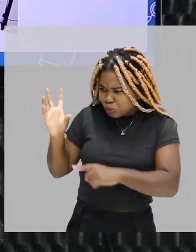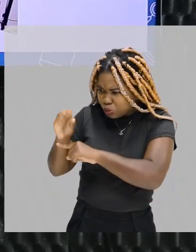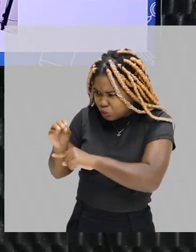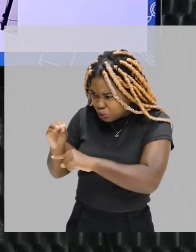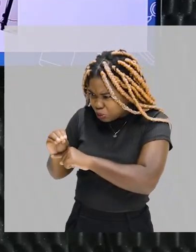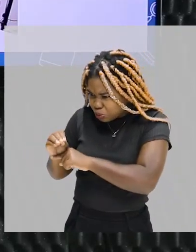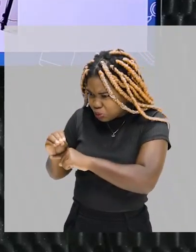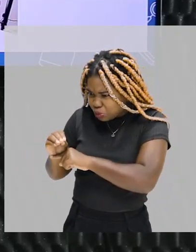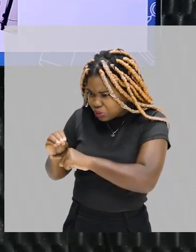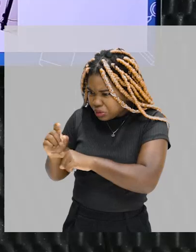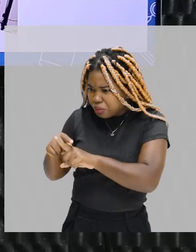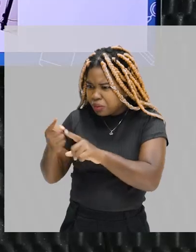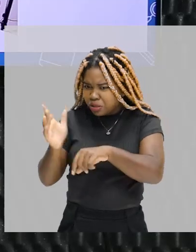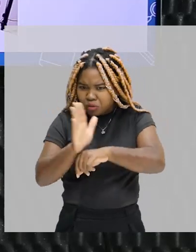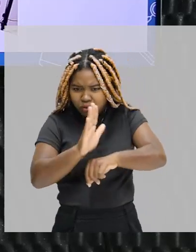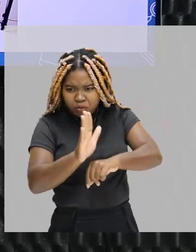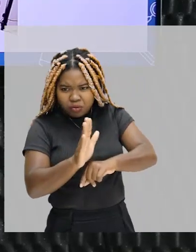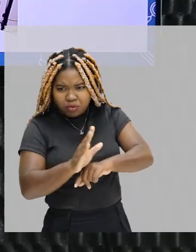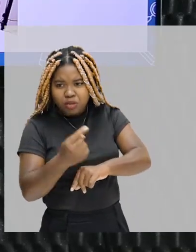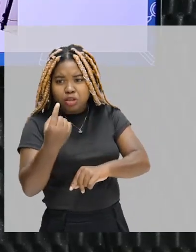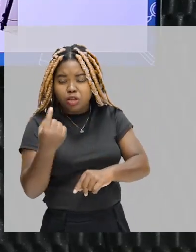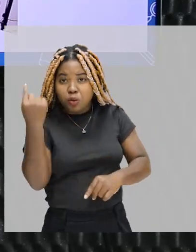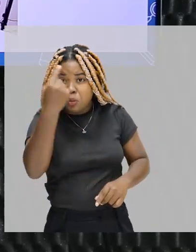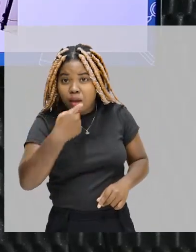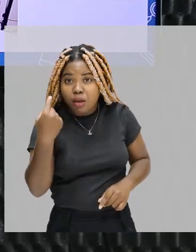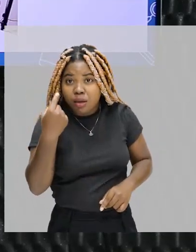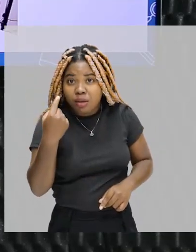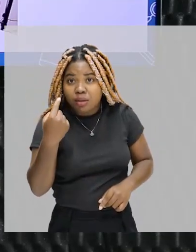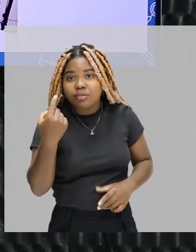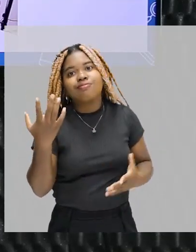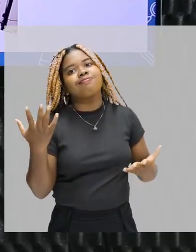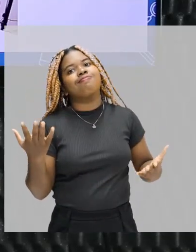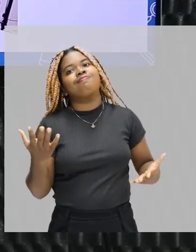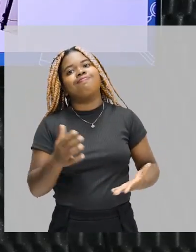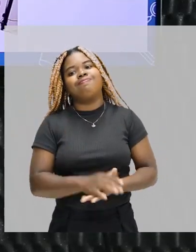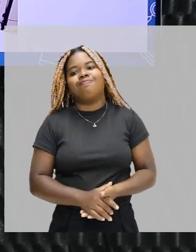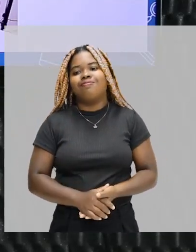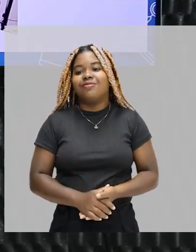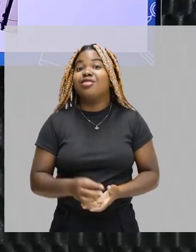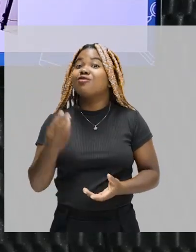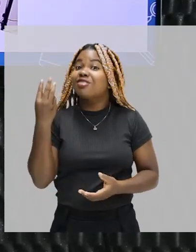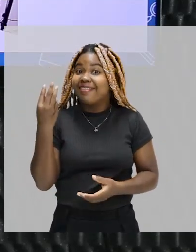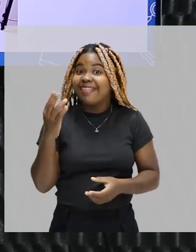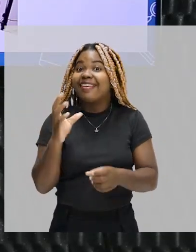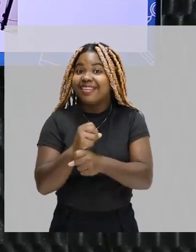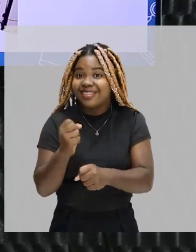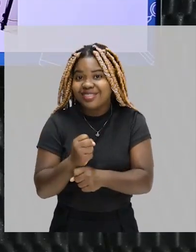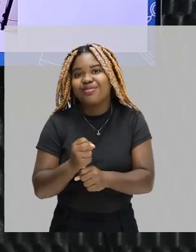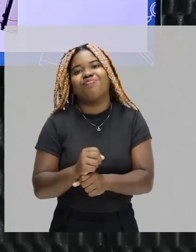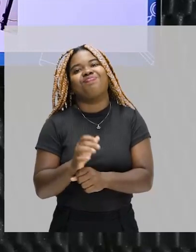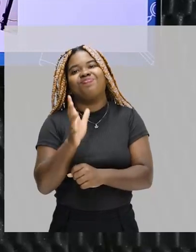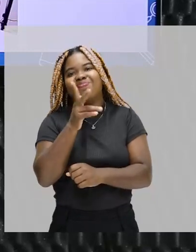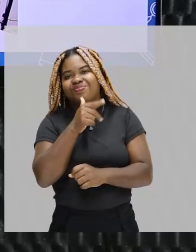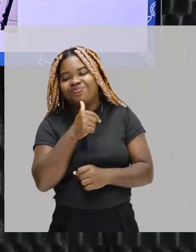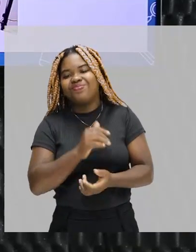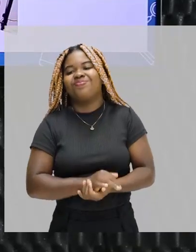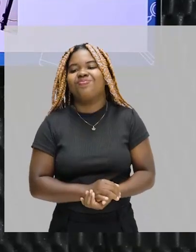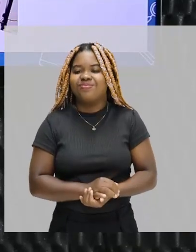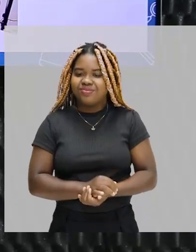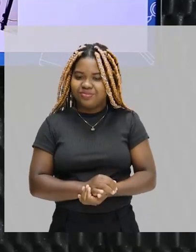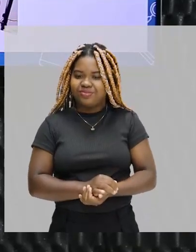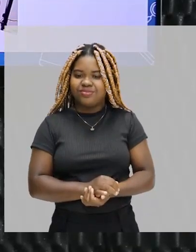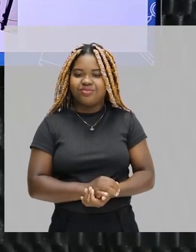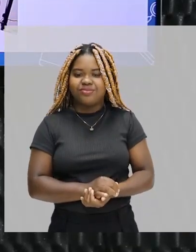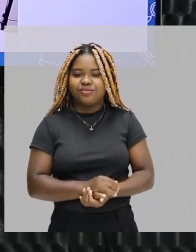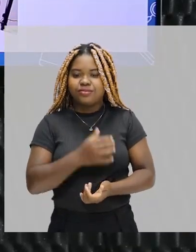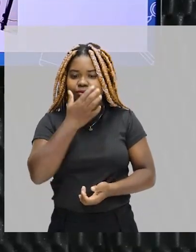de longa metragem que dura uma hora. Pois é, por aí você tira. E aí você vai movendo os objetos para que eles pareçam ter vida. Por isso que